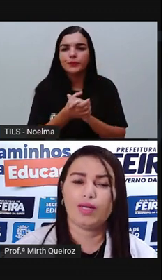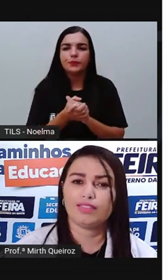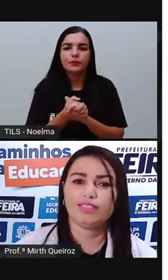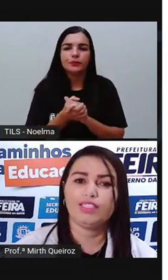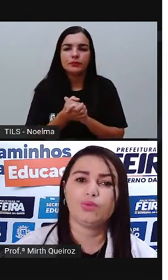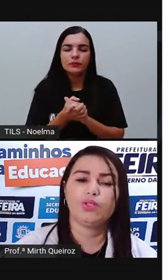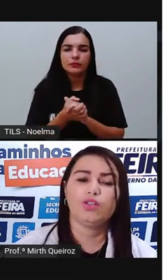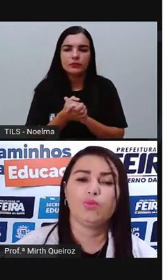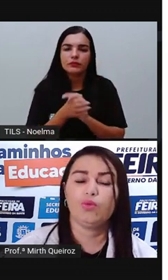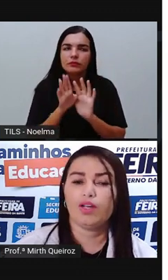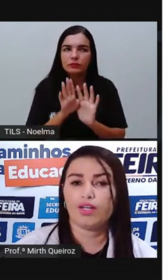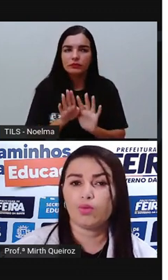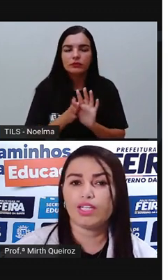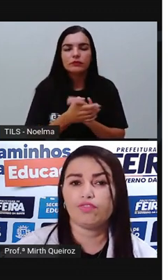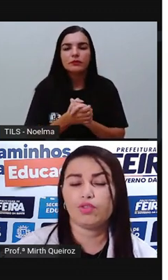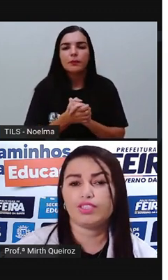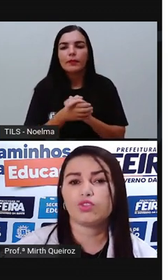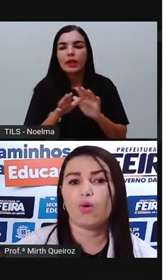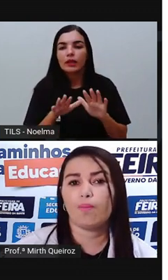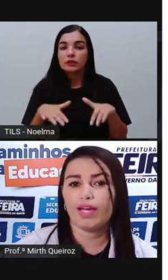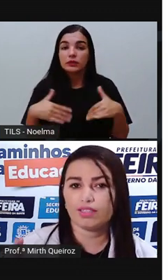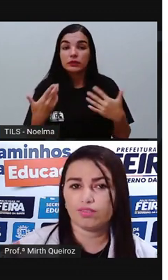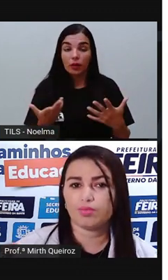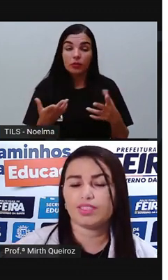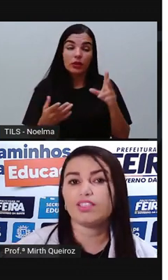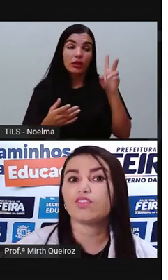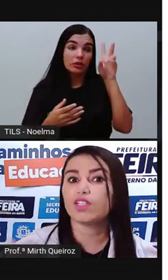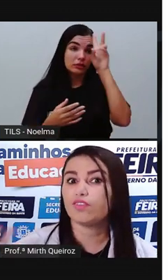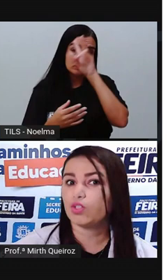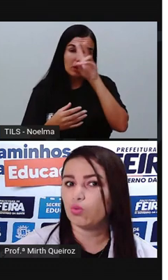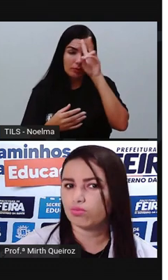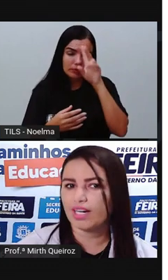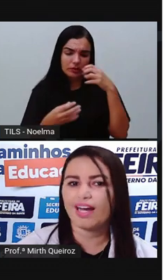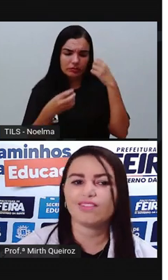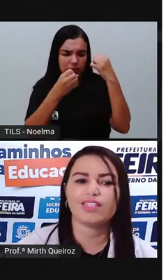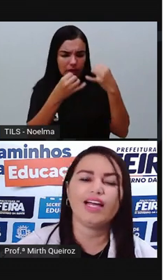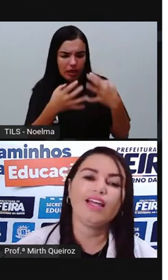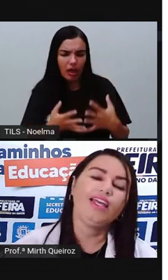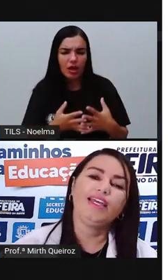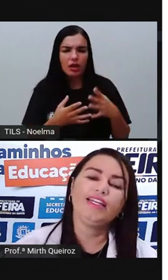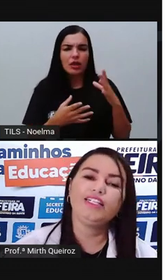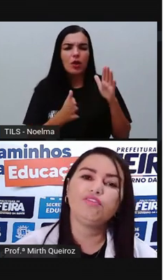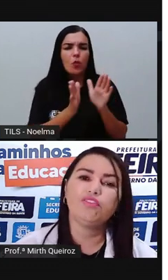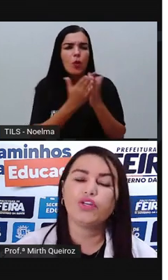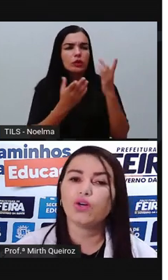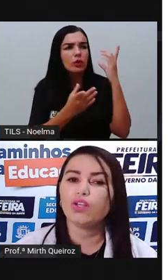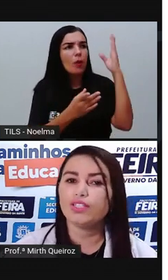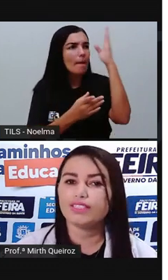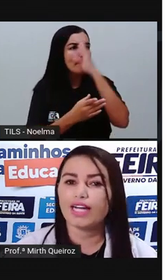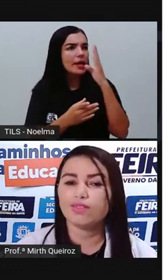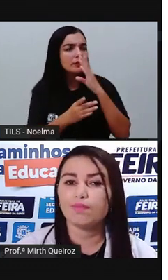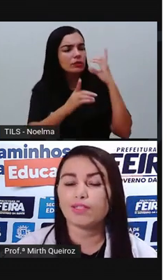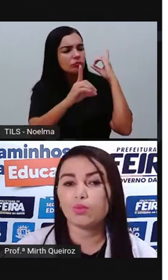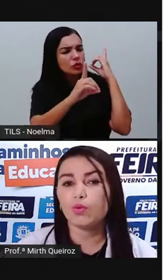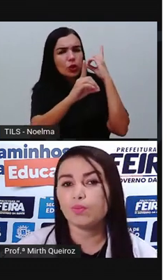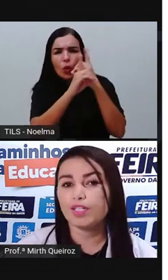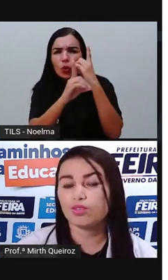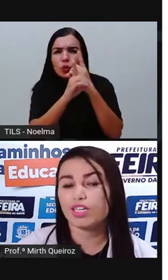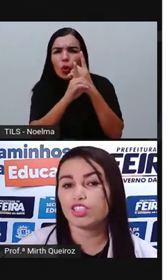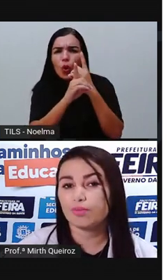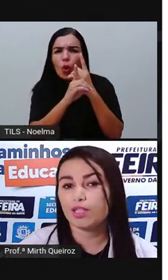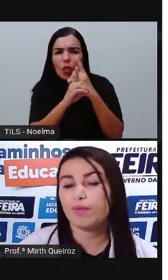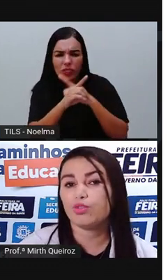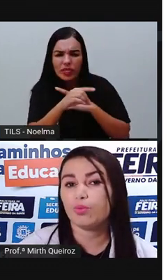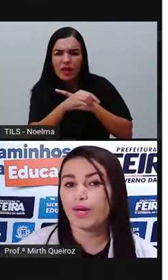No Brasil, quando ele foi descoberto, vamos dizer assim, quando ele foi encontrado, né? Ele não foi colonizado, ele passou por um